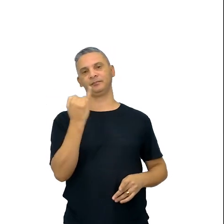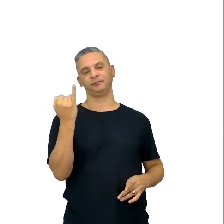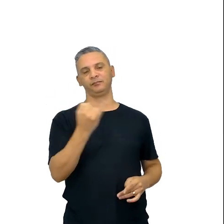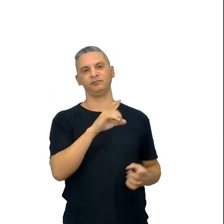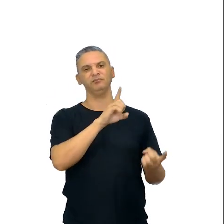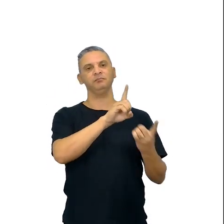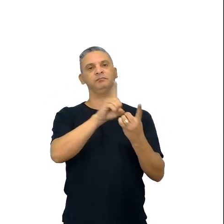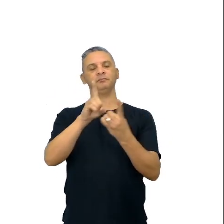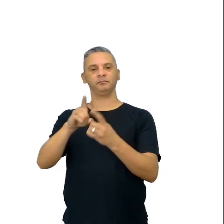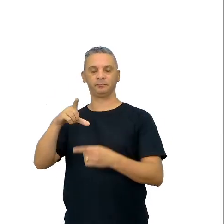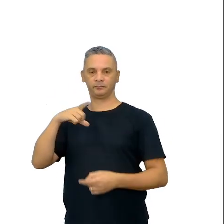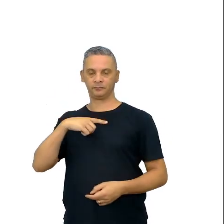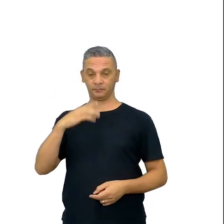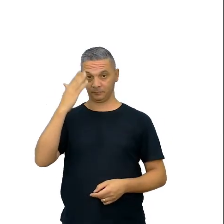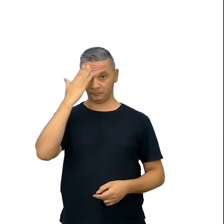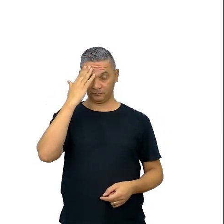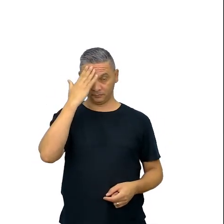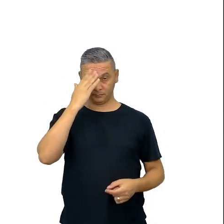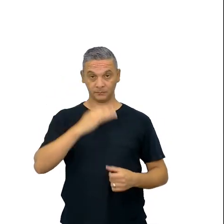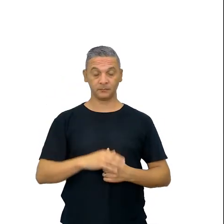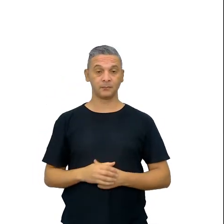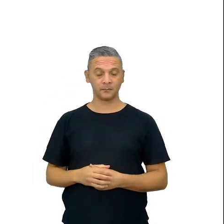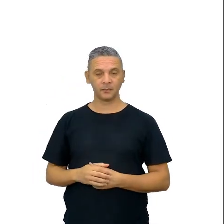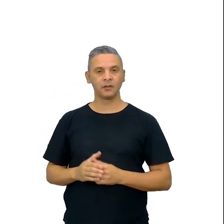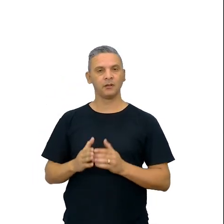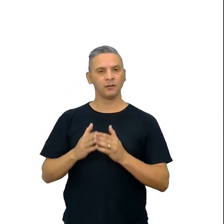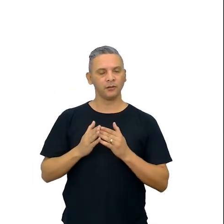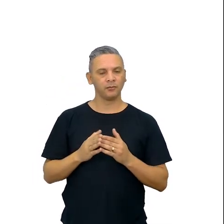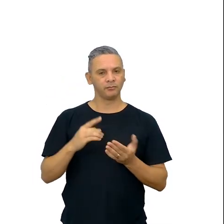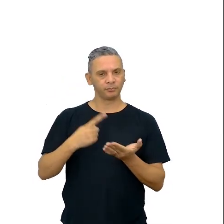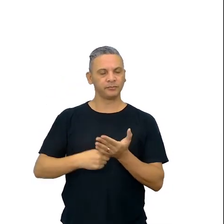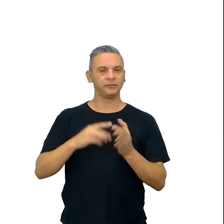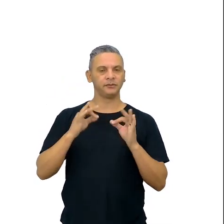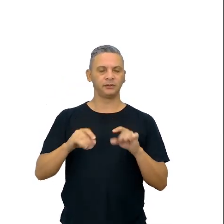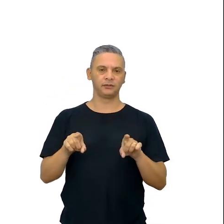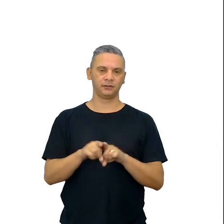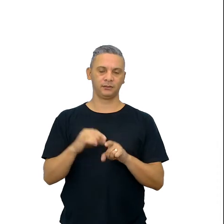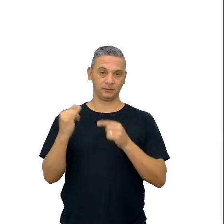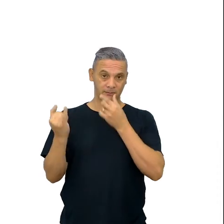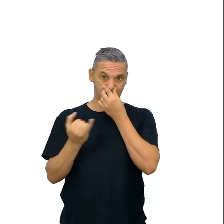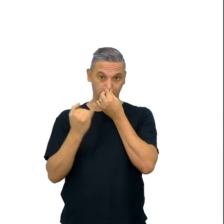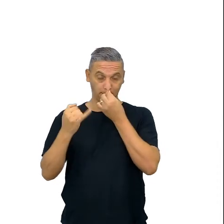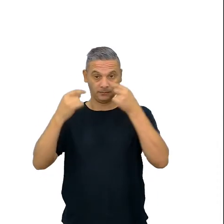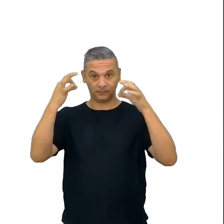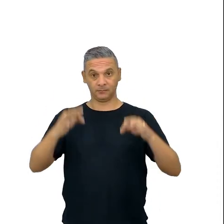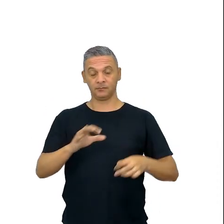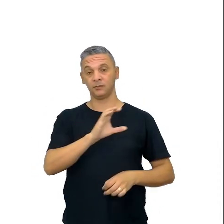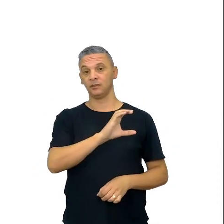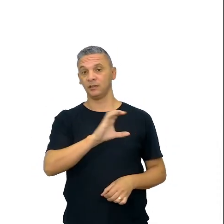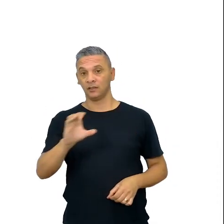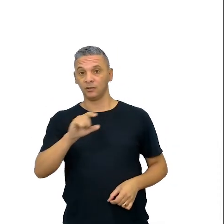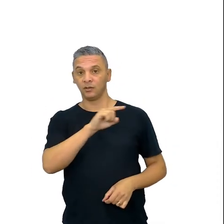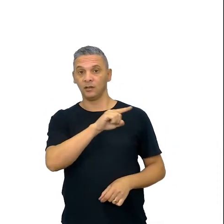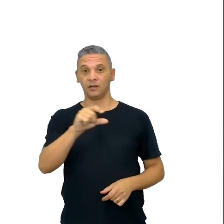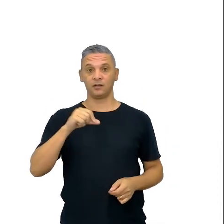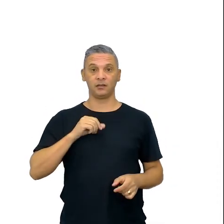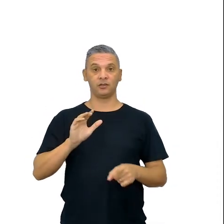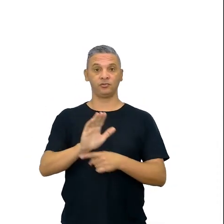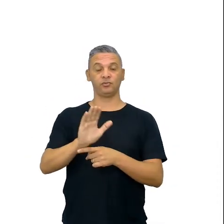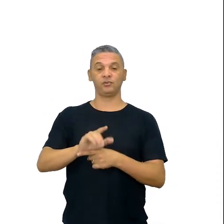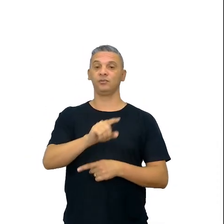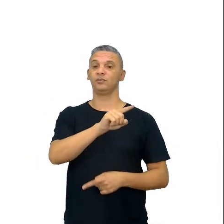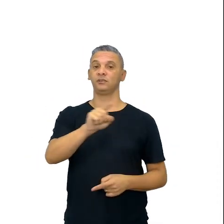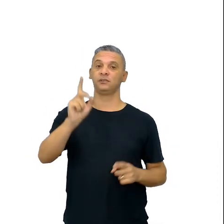os meus professores nessas demandas, tá, então peçam esse apoio, tá, o professor coordenador está ali para isso, para auxiliar vocês